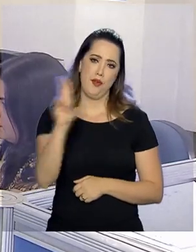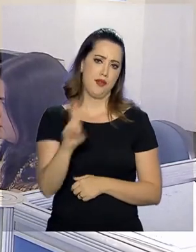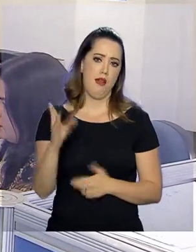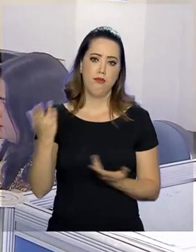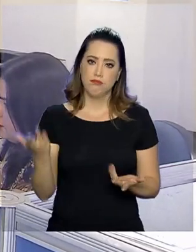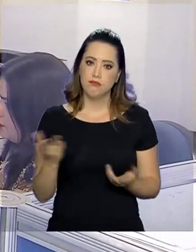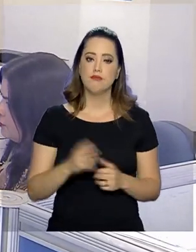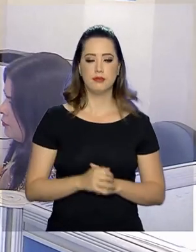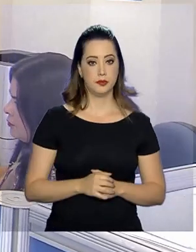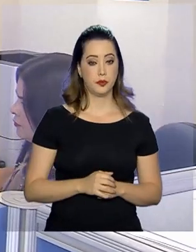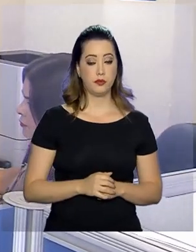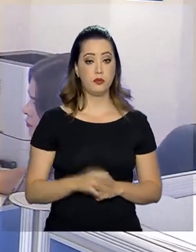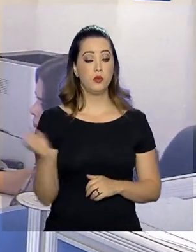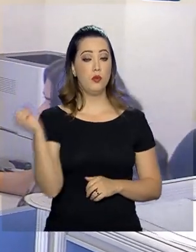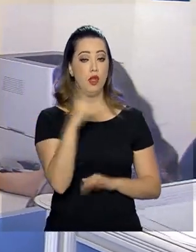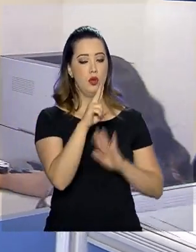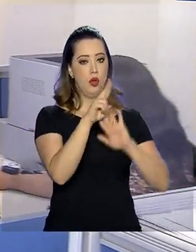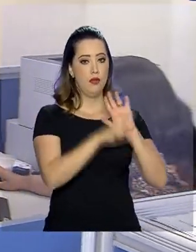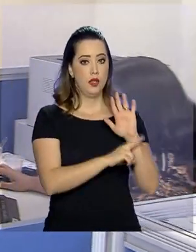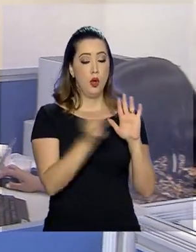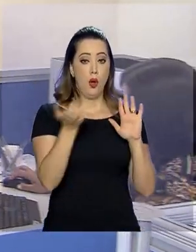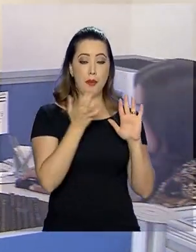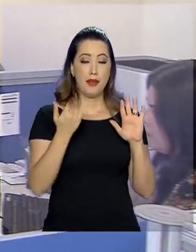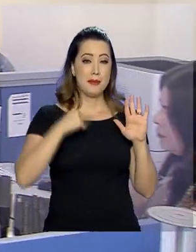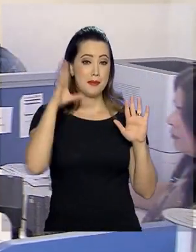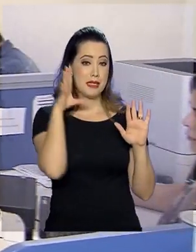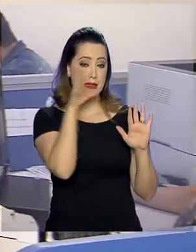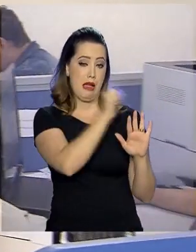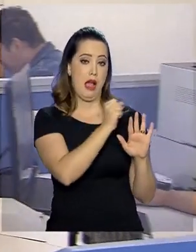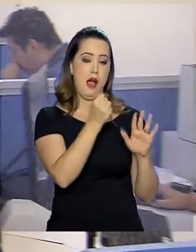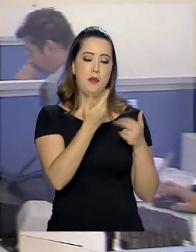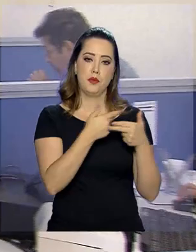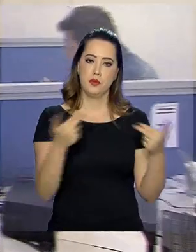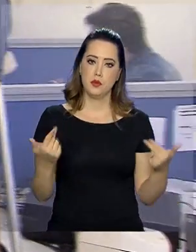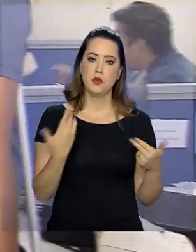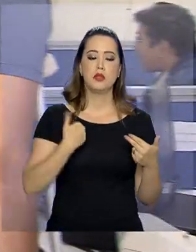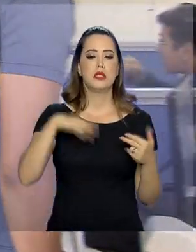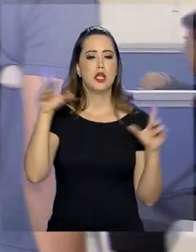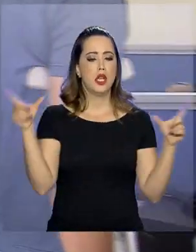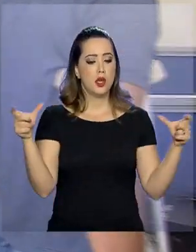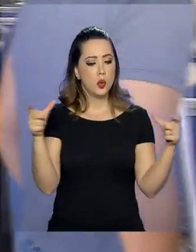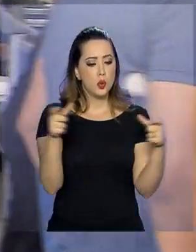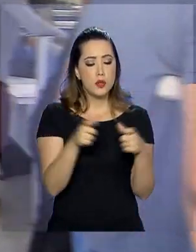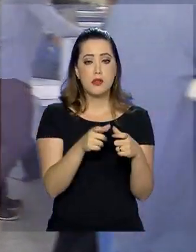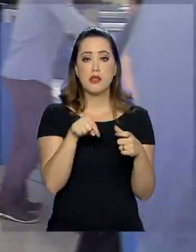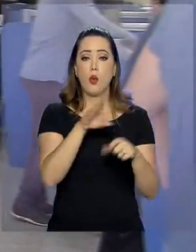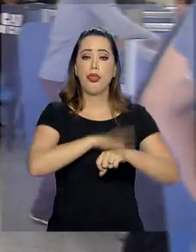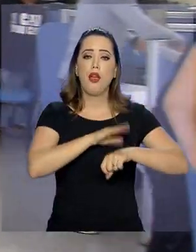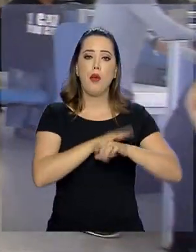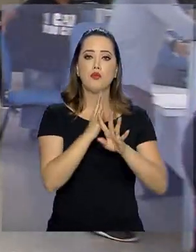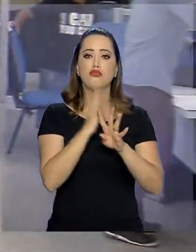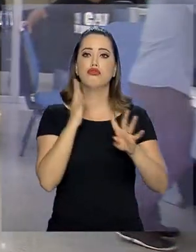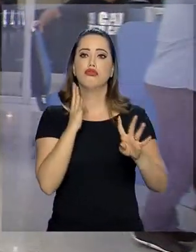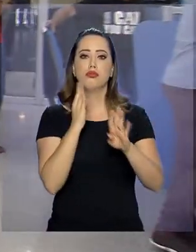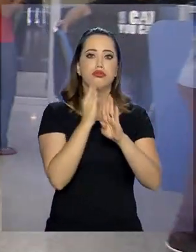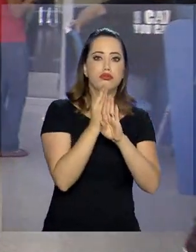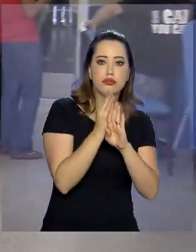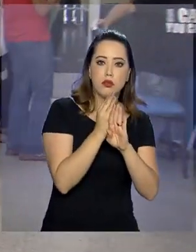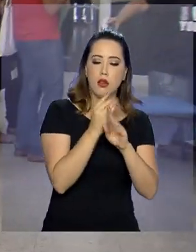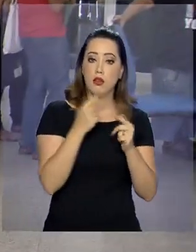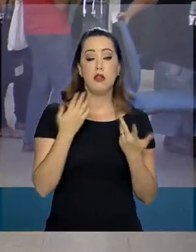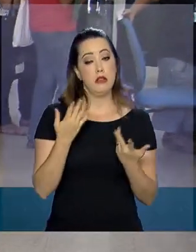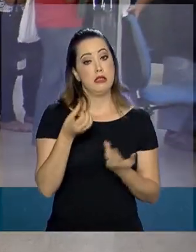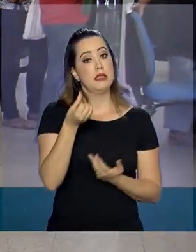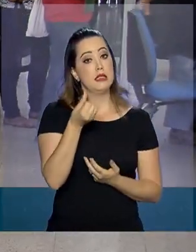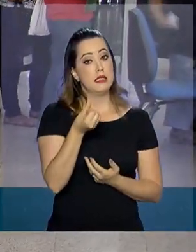A nova medida pretende agilizar o atendimento e reduzir o tempo de espera e custos para o cidadão. Os cerca